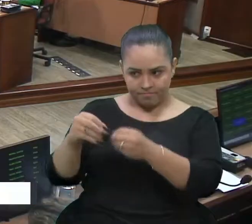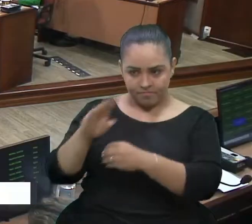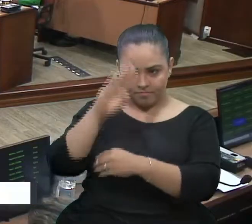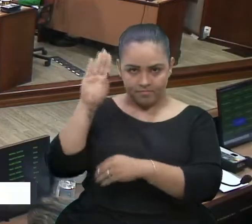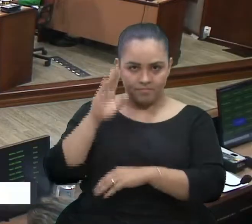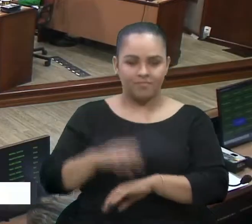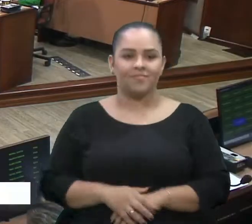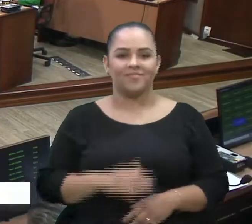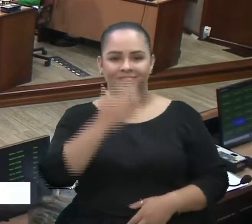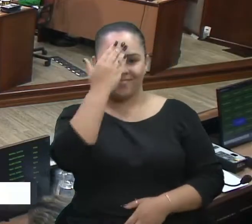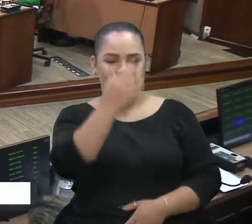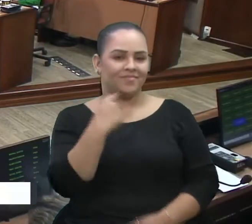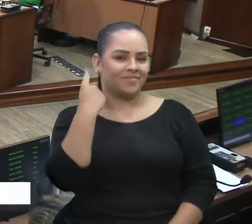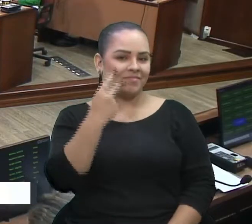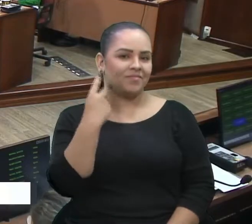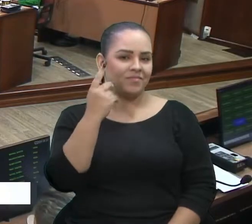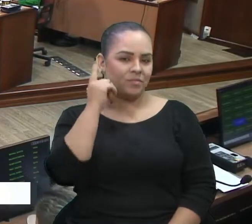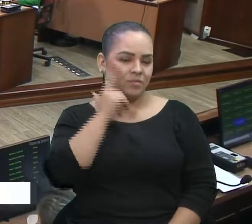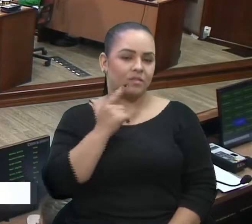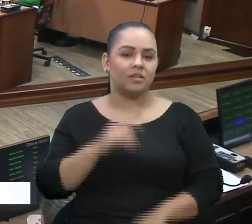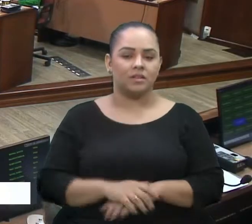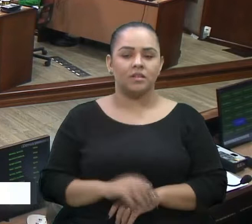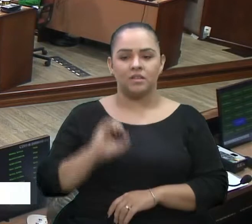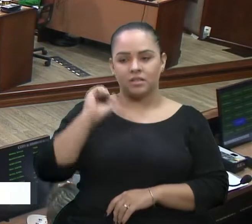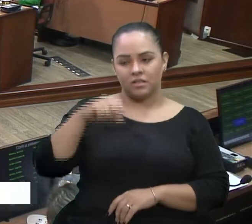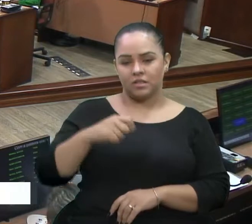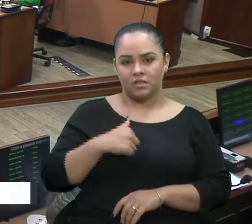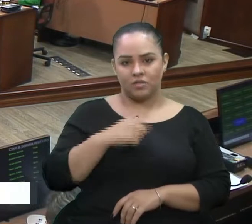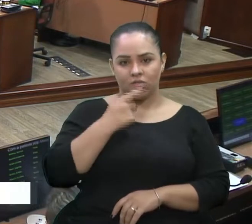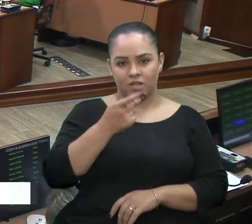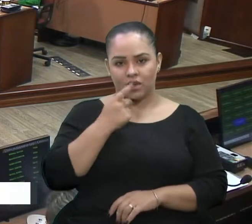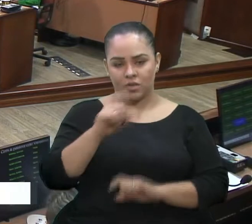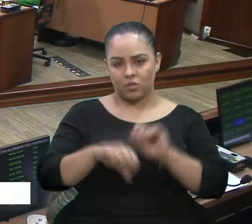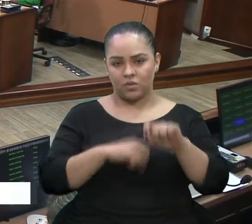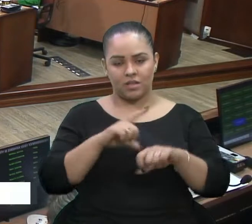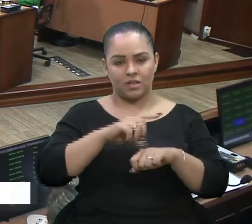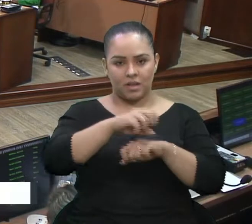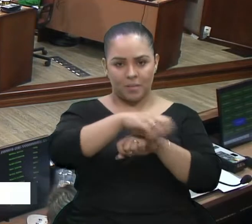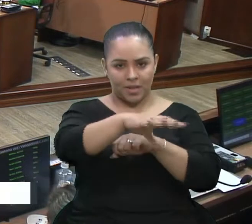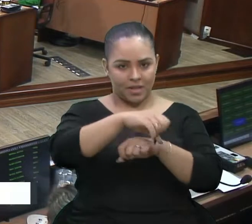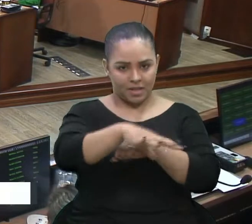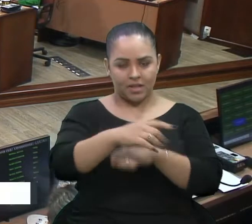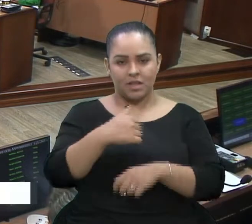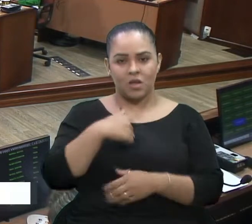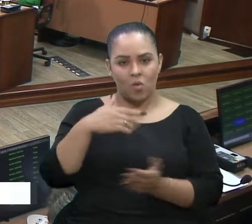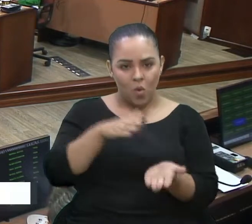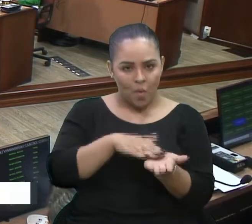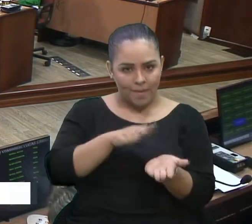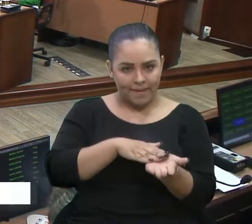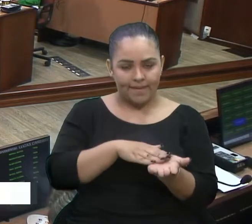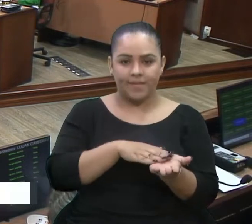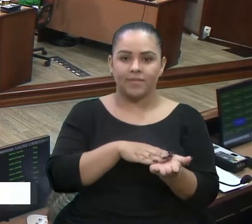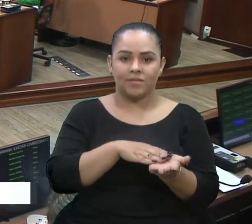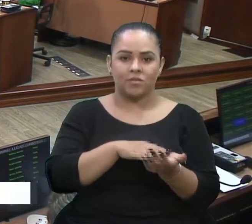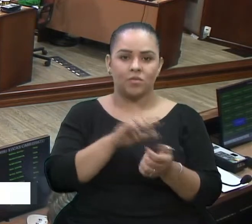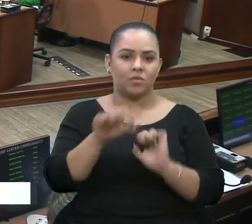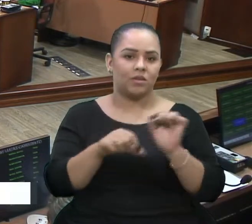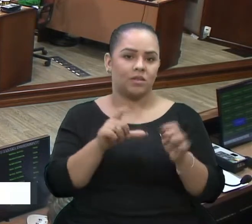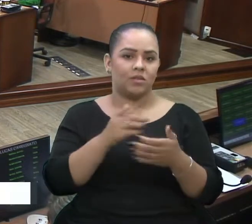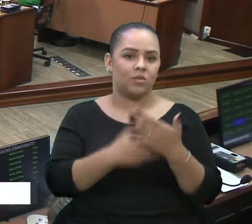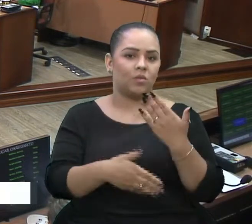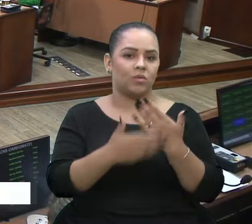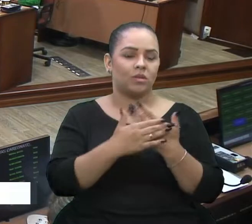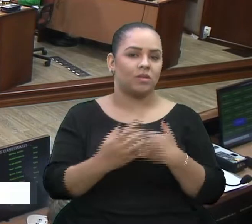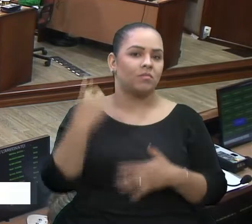Obrigado, vereador Lucas. Acho que, é claro que eu me pautei pela imprensa, e quando eu cobrei, até eu cobrei todos os deputados,